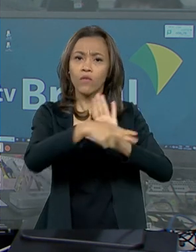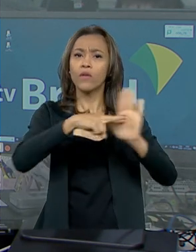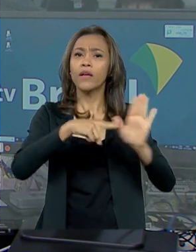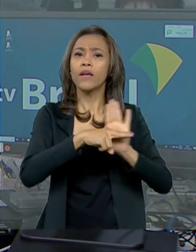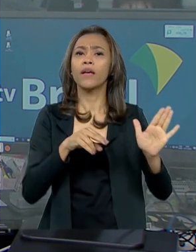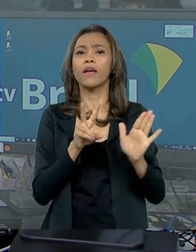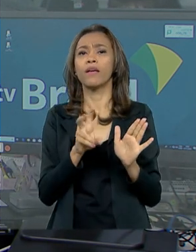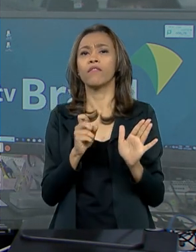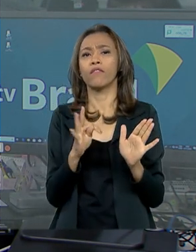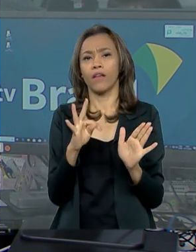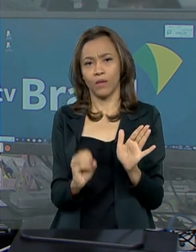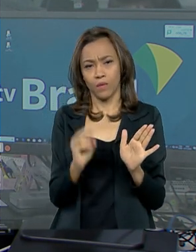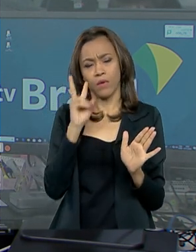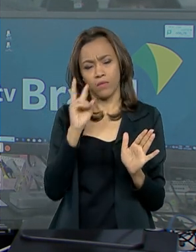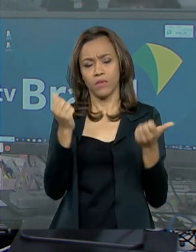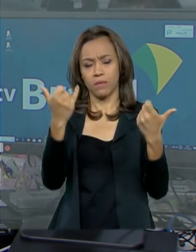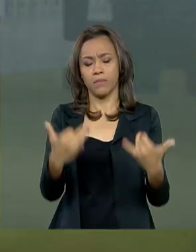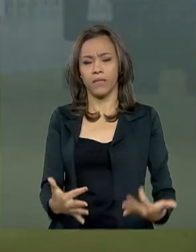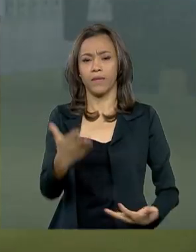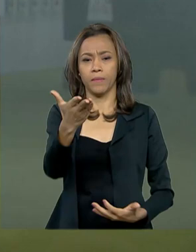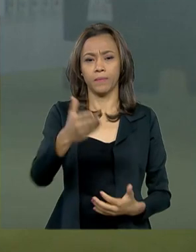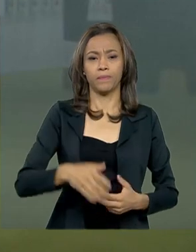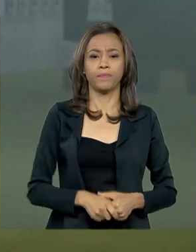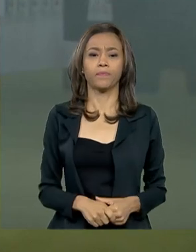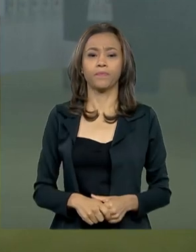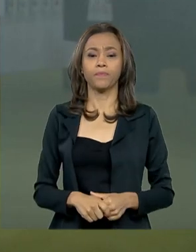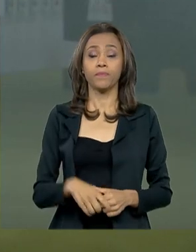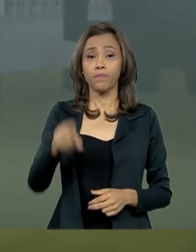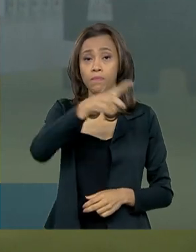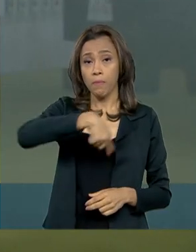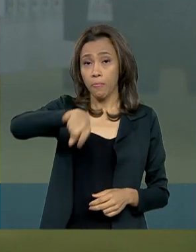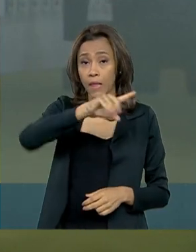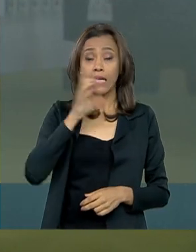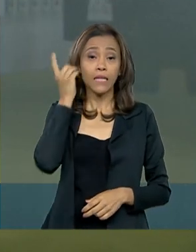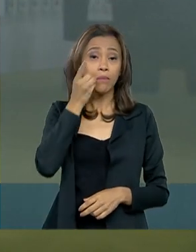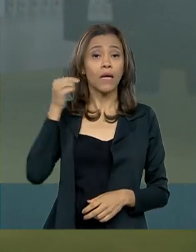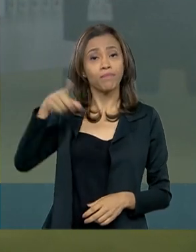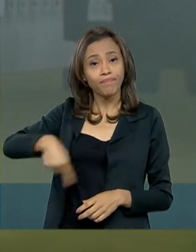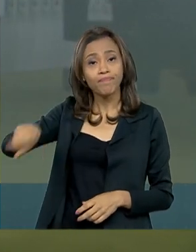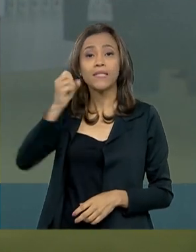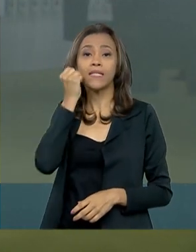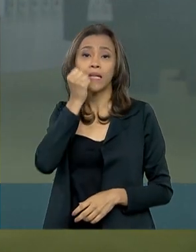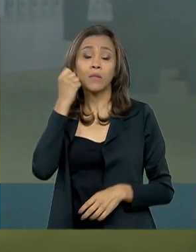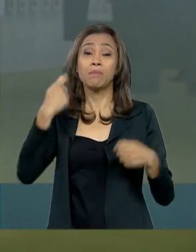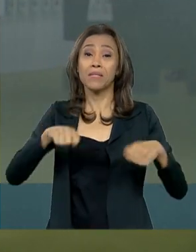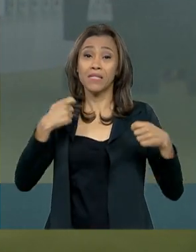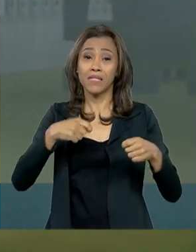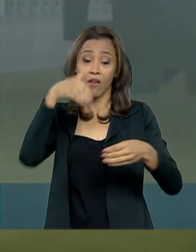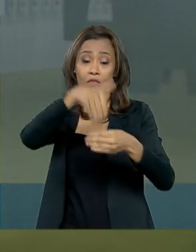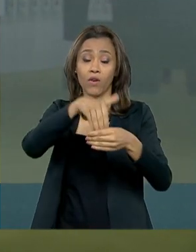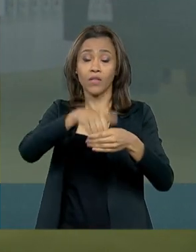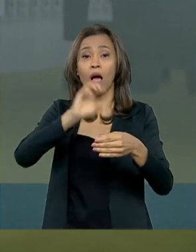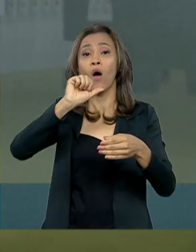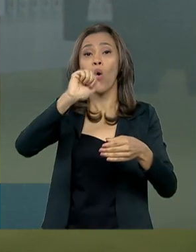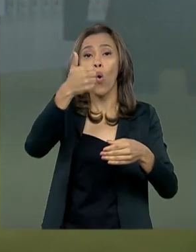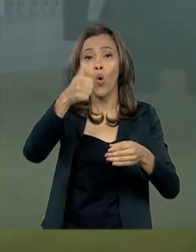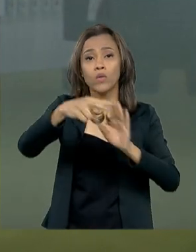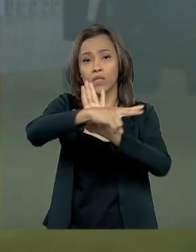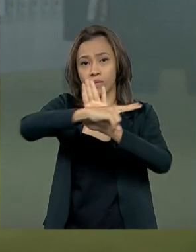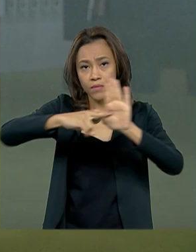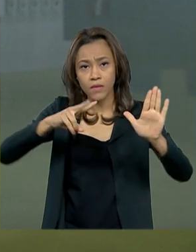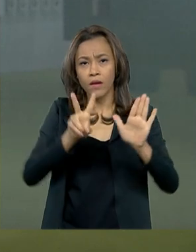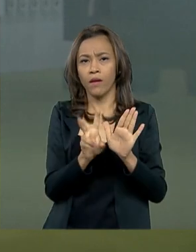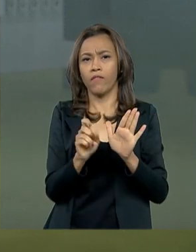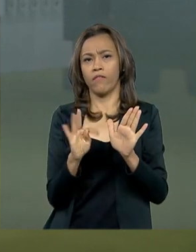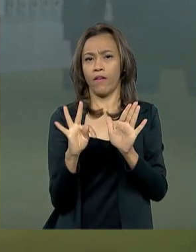detalhes é Mariana Jungmann. Deputados e senadores precisam votar 11 vetos presidenciais, alguns deles que já